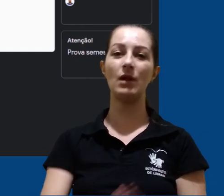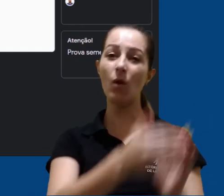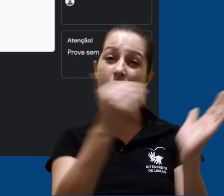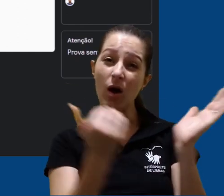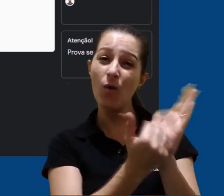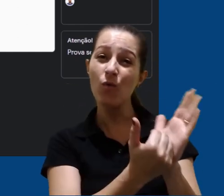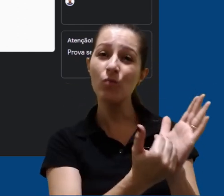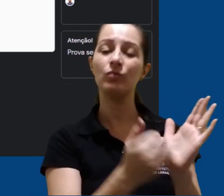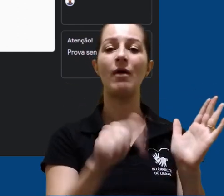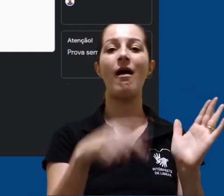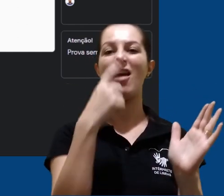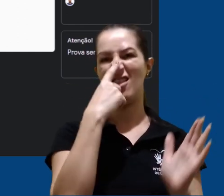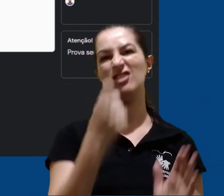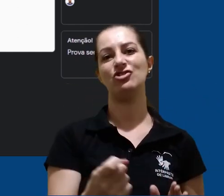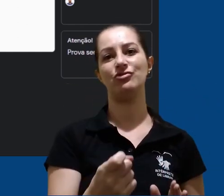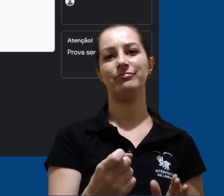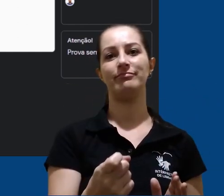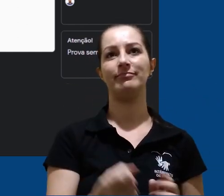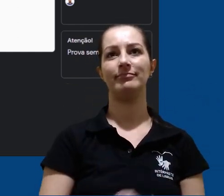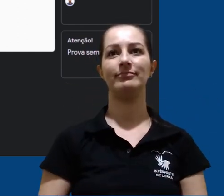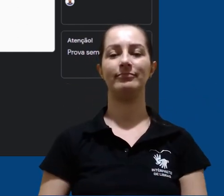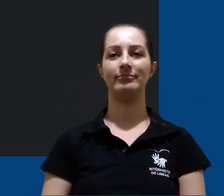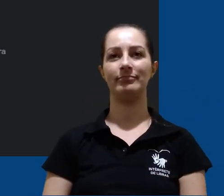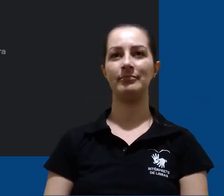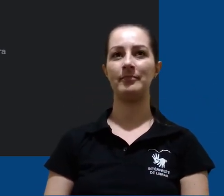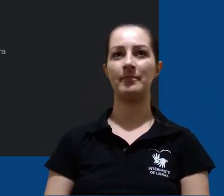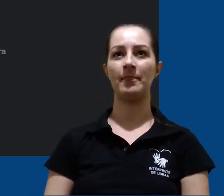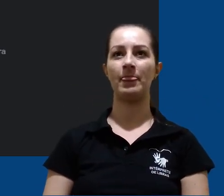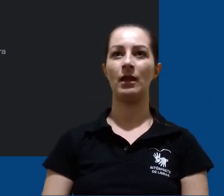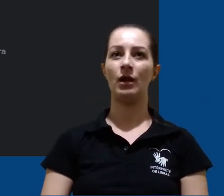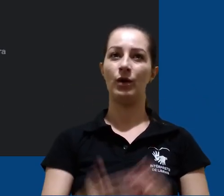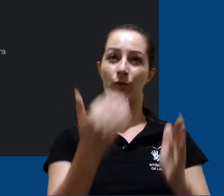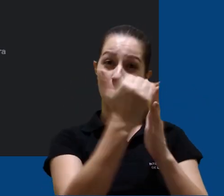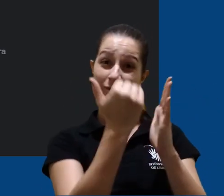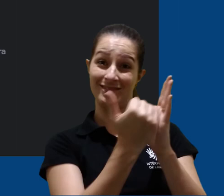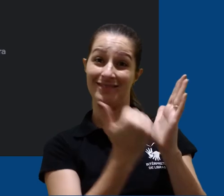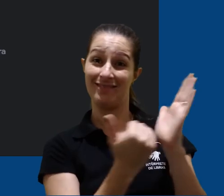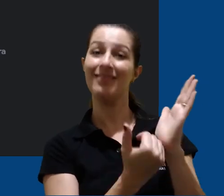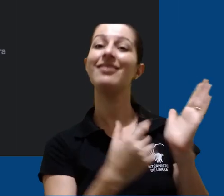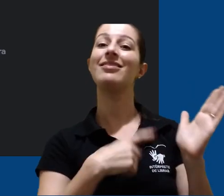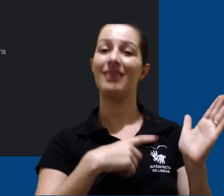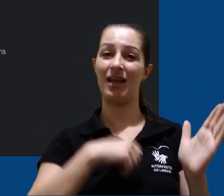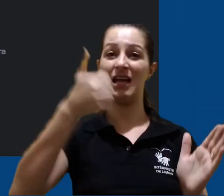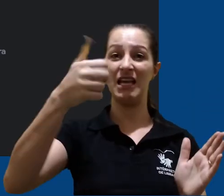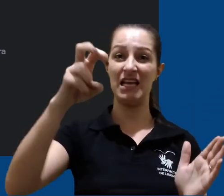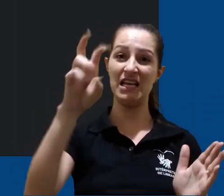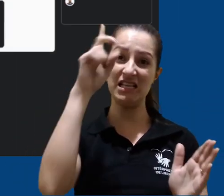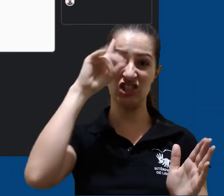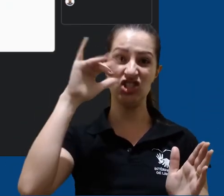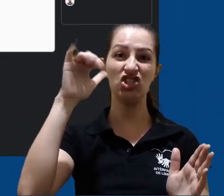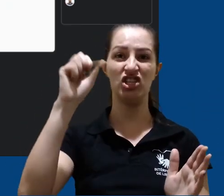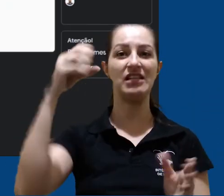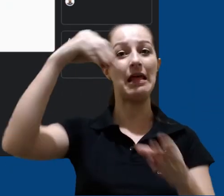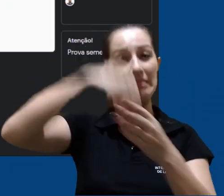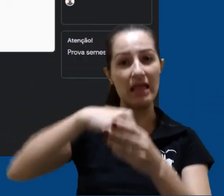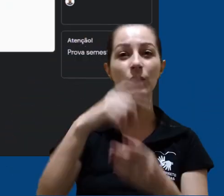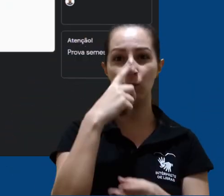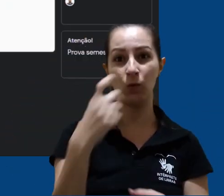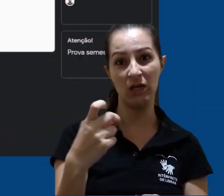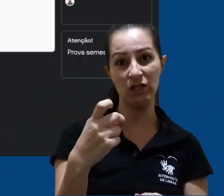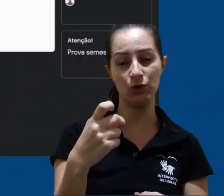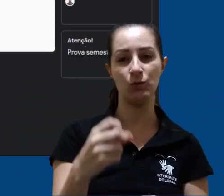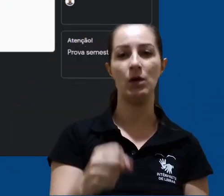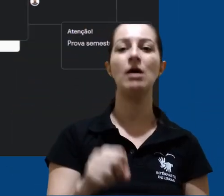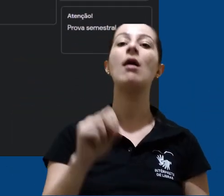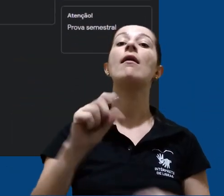A última aba do menu lateral é a lixeira. Os itens excluídos ficam aqui durante 15 dias, depois